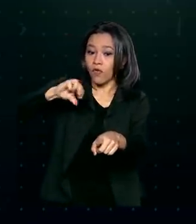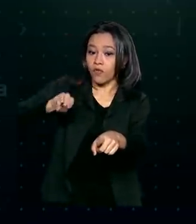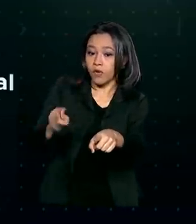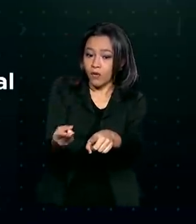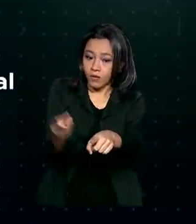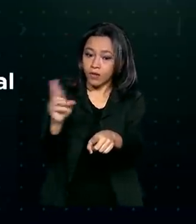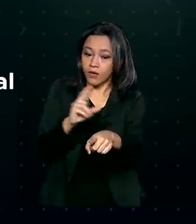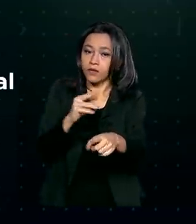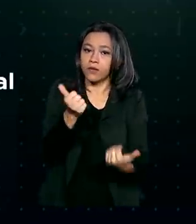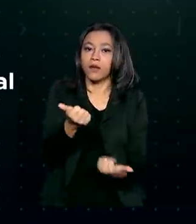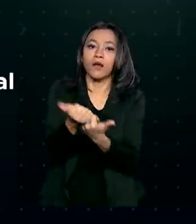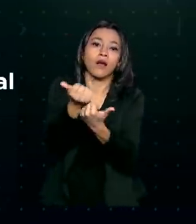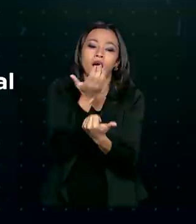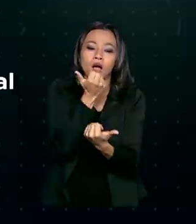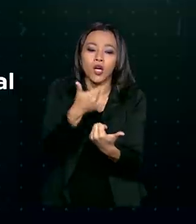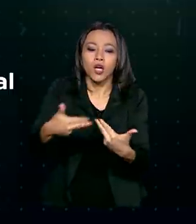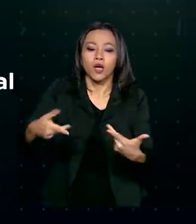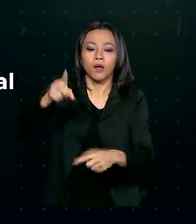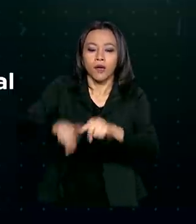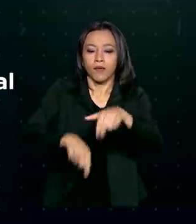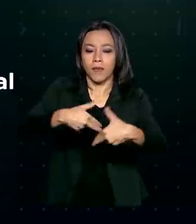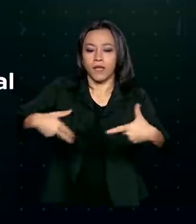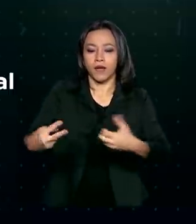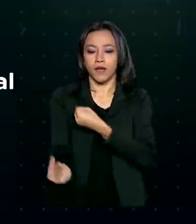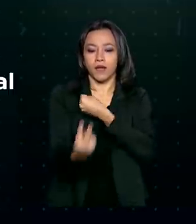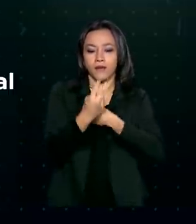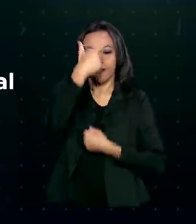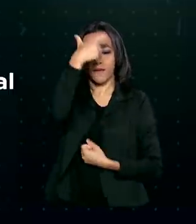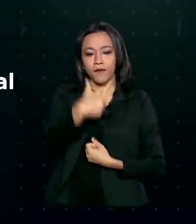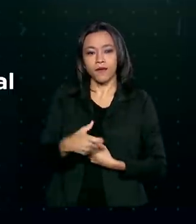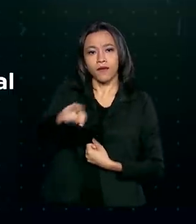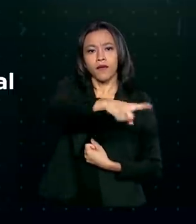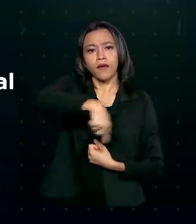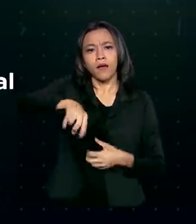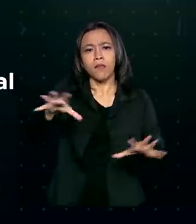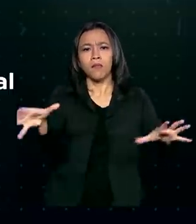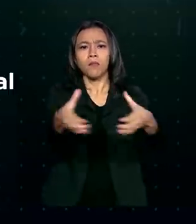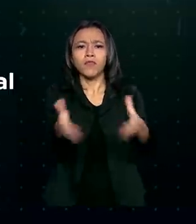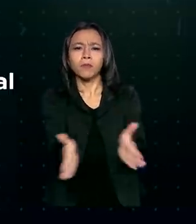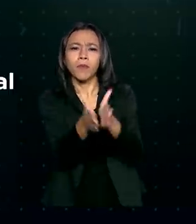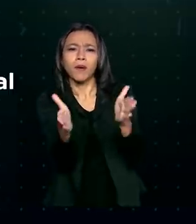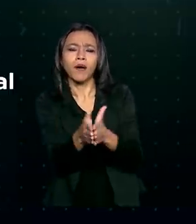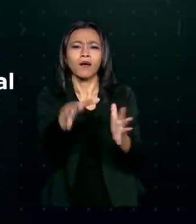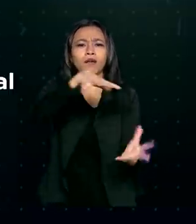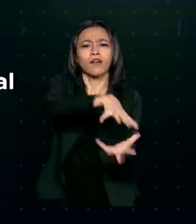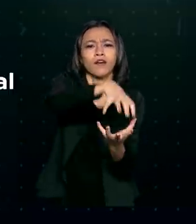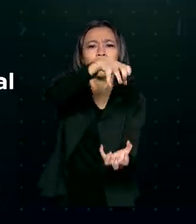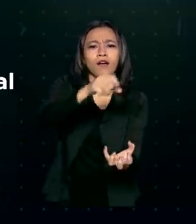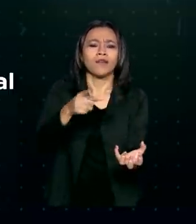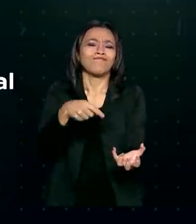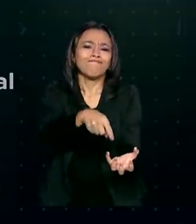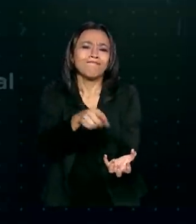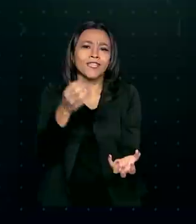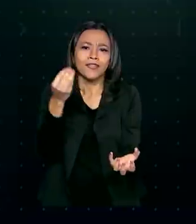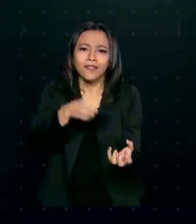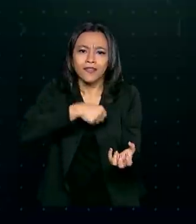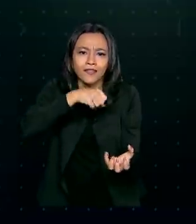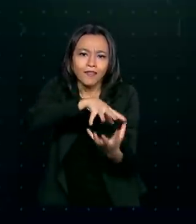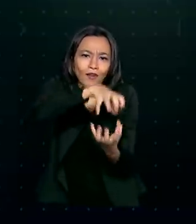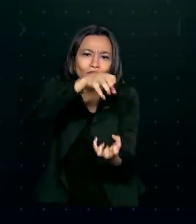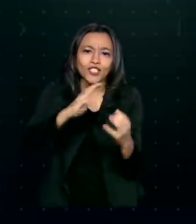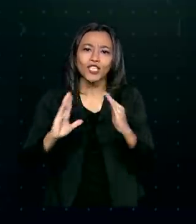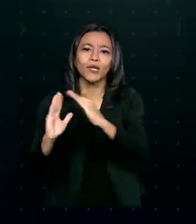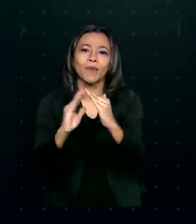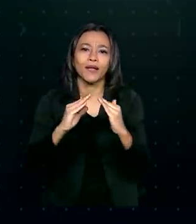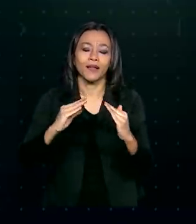alimentação e equipamentos de proteção individual a populações vulneráveis, como idosos que vivem em abrigos. 1 bilhão